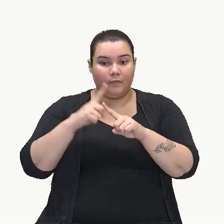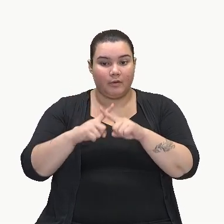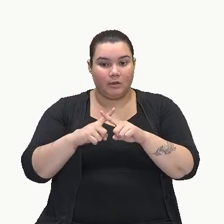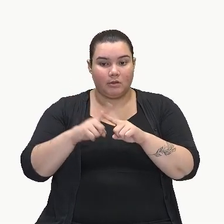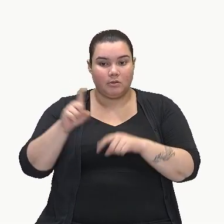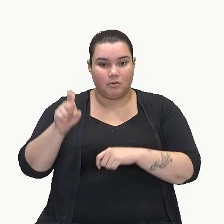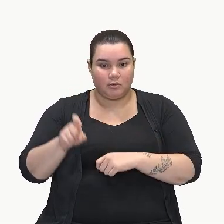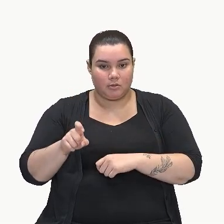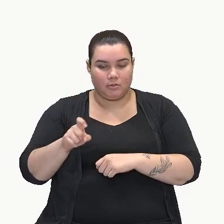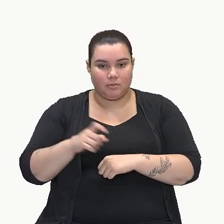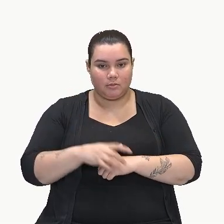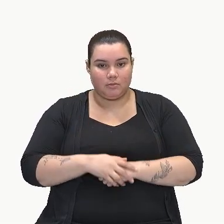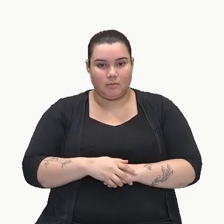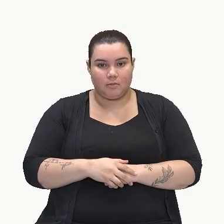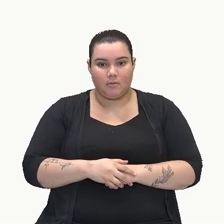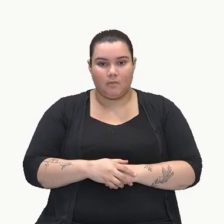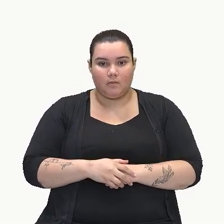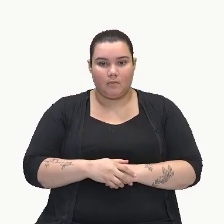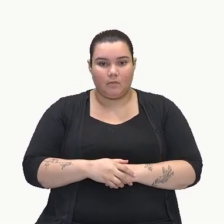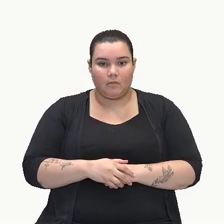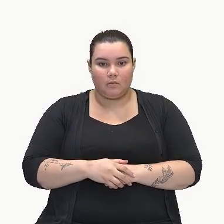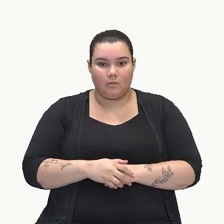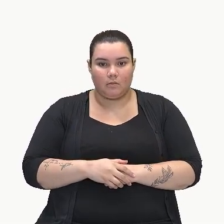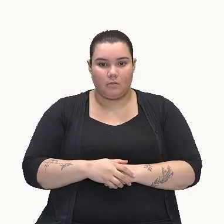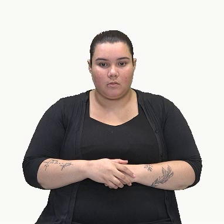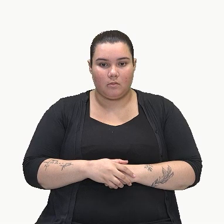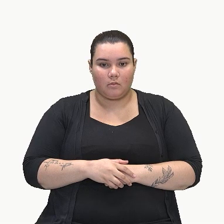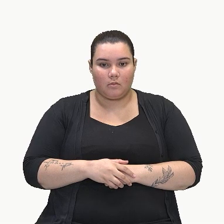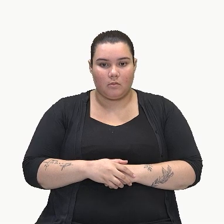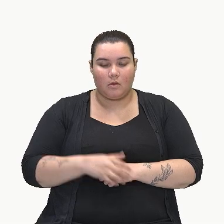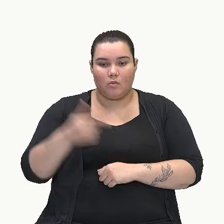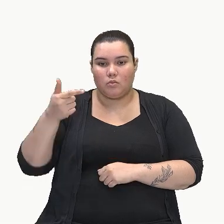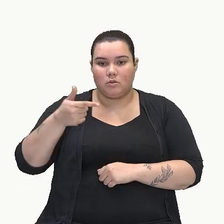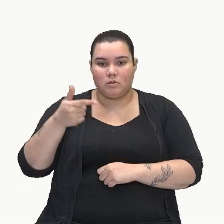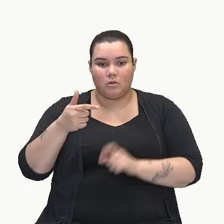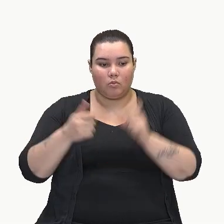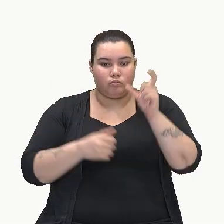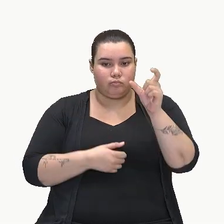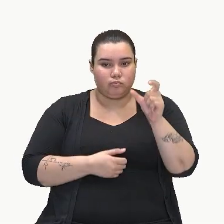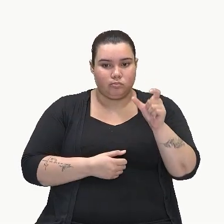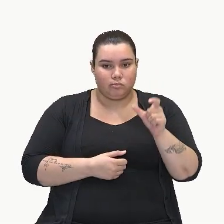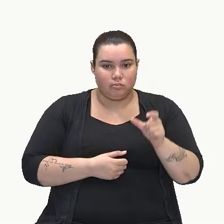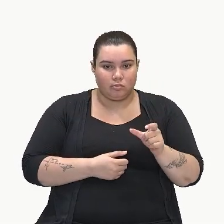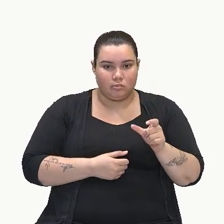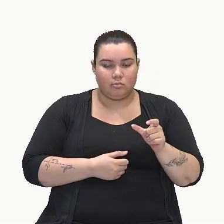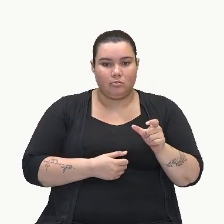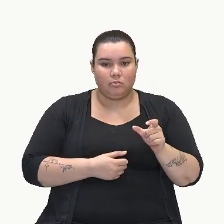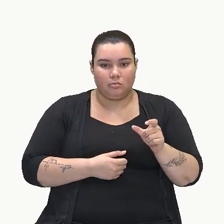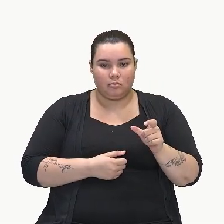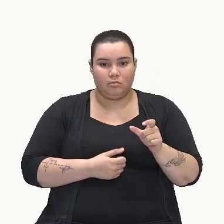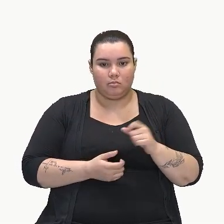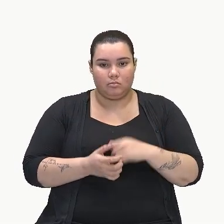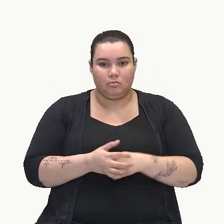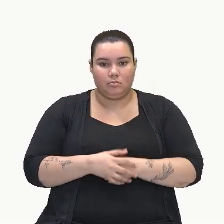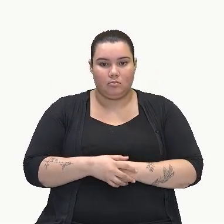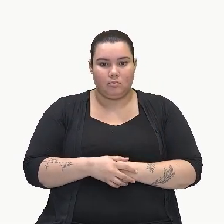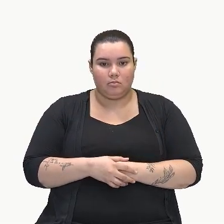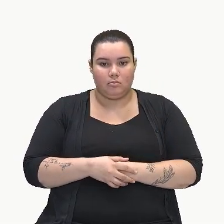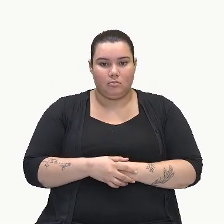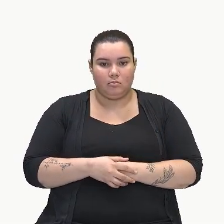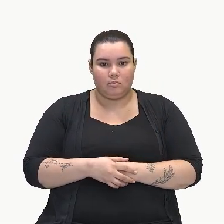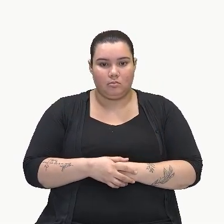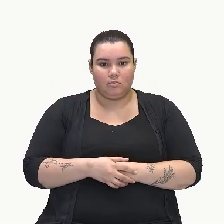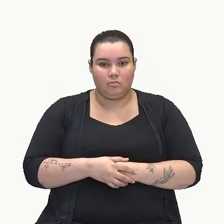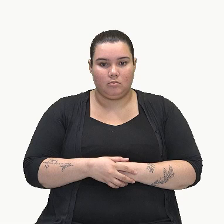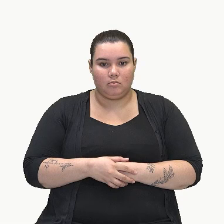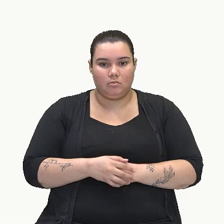O quadrado aqui, 2, o retângulo 2, ele é